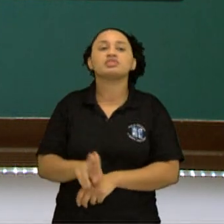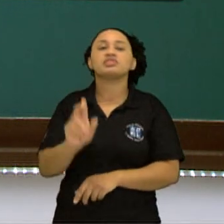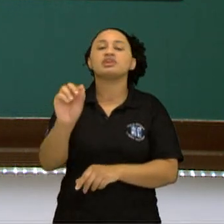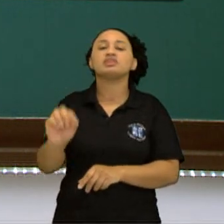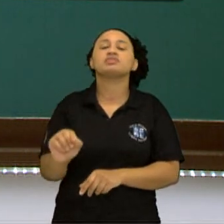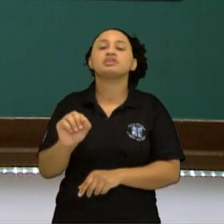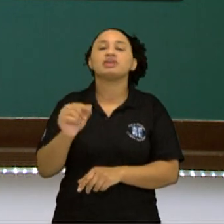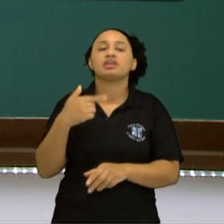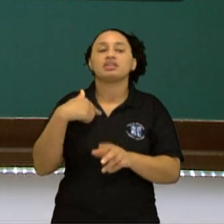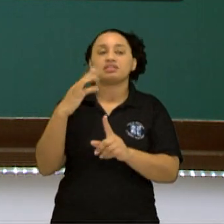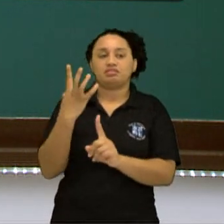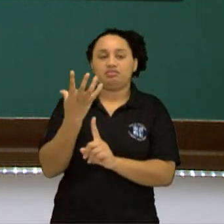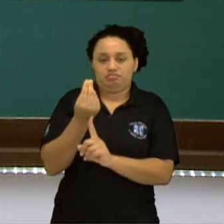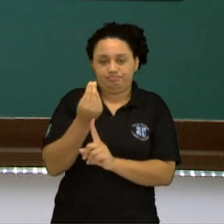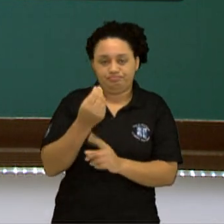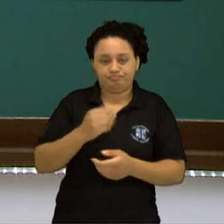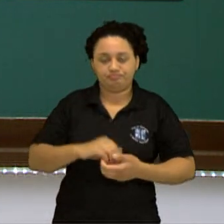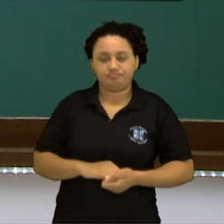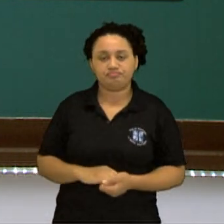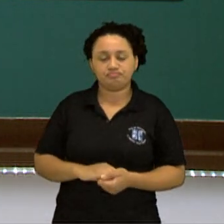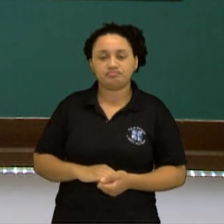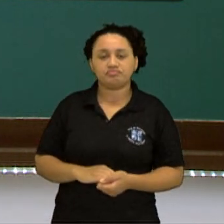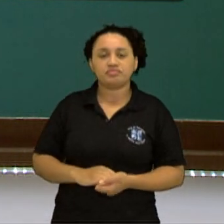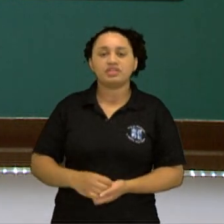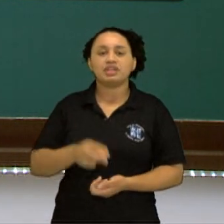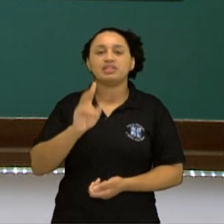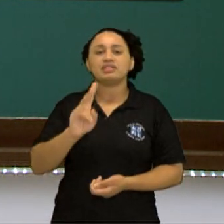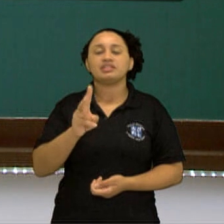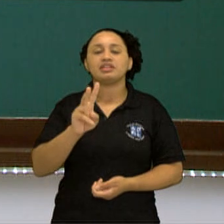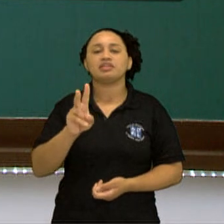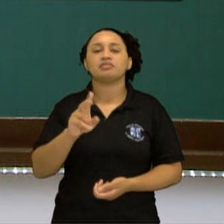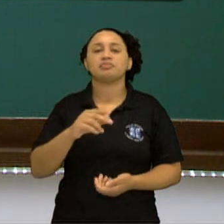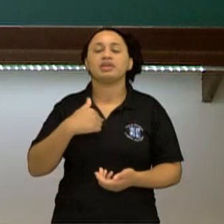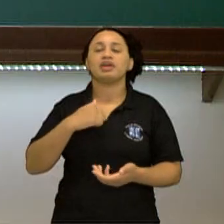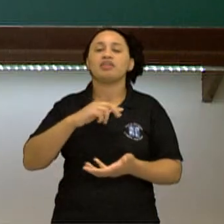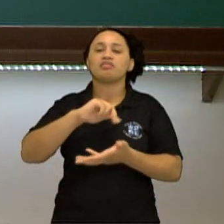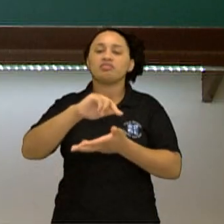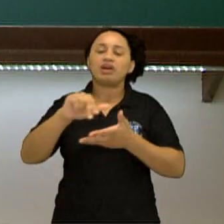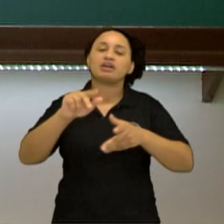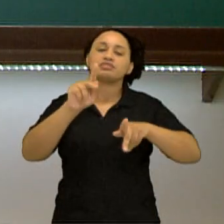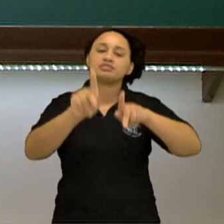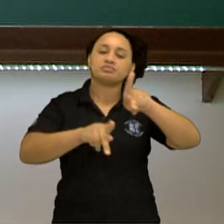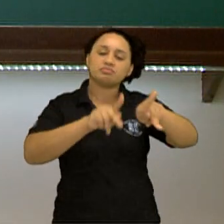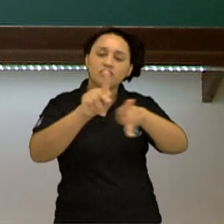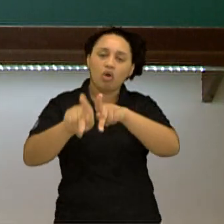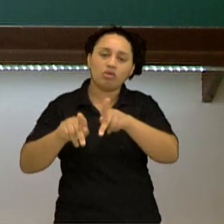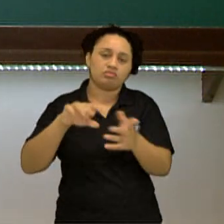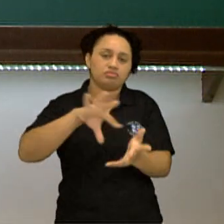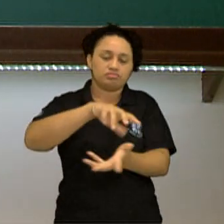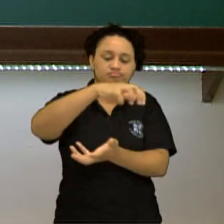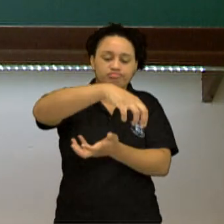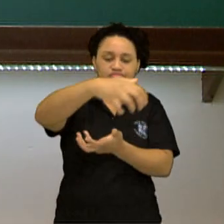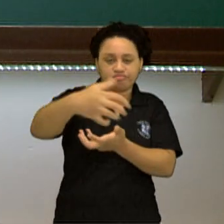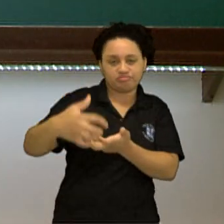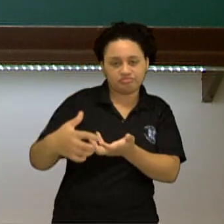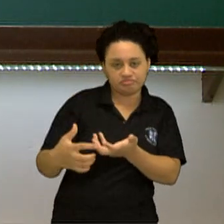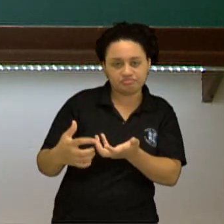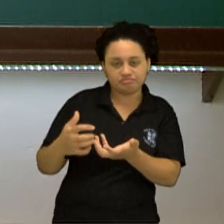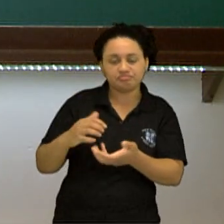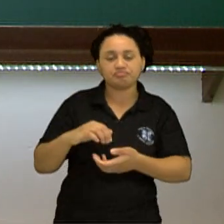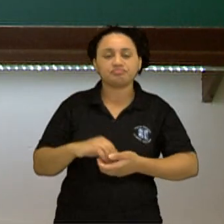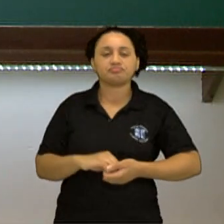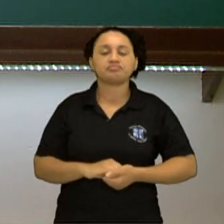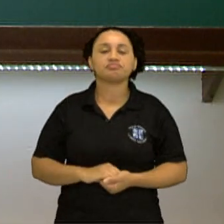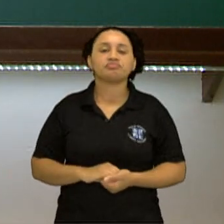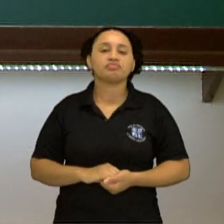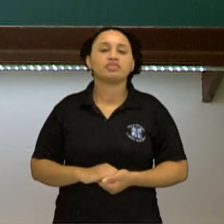arte e ela é retratada por diversos povos do mundo. Ela